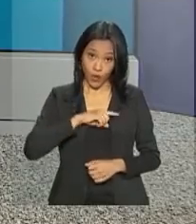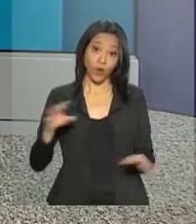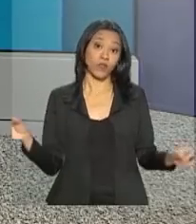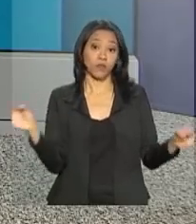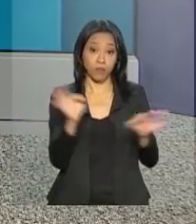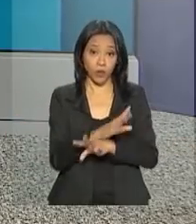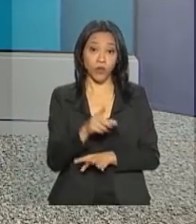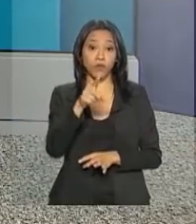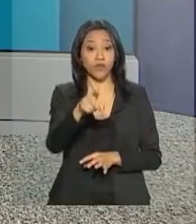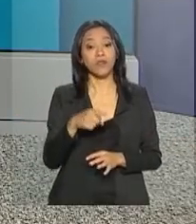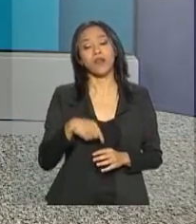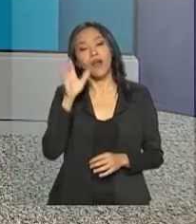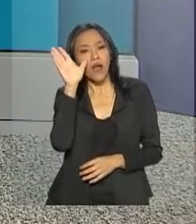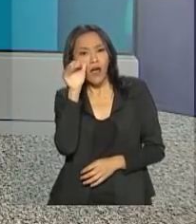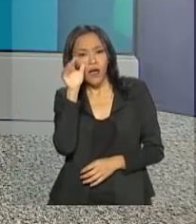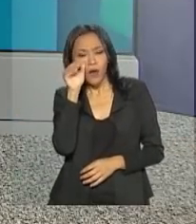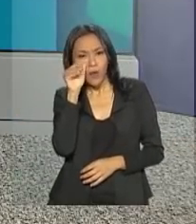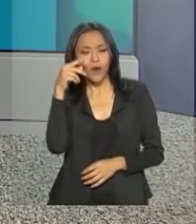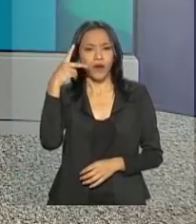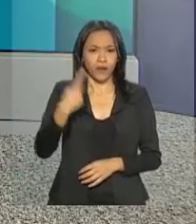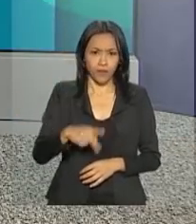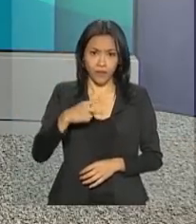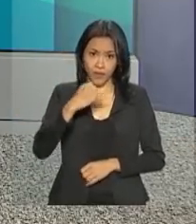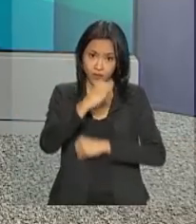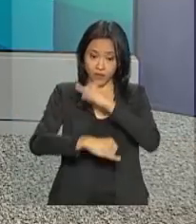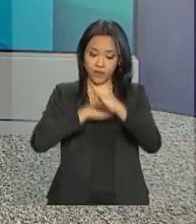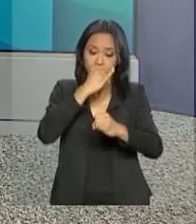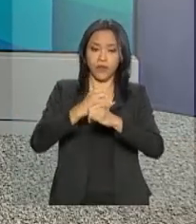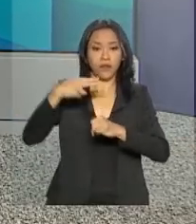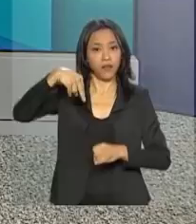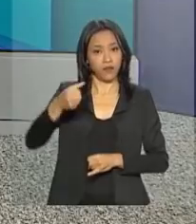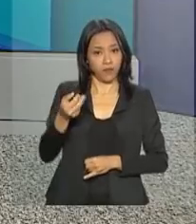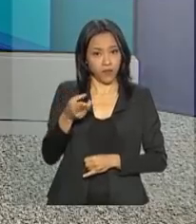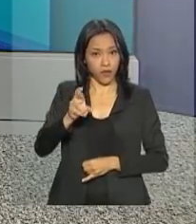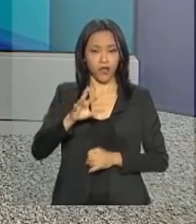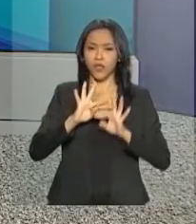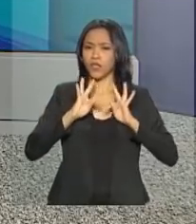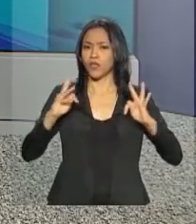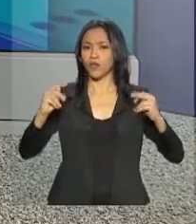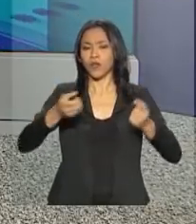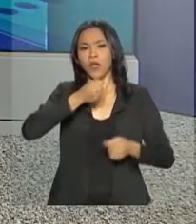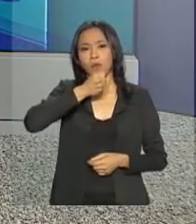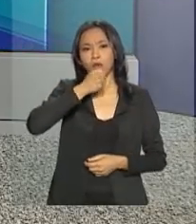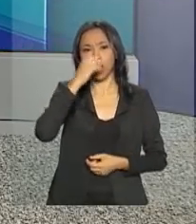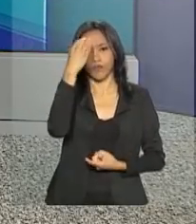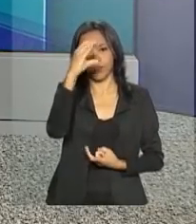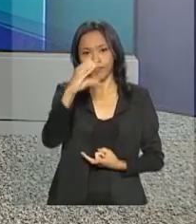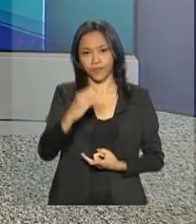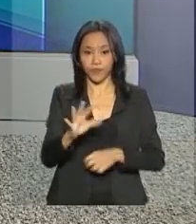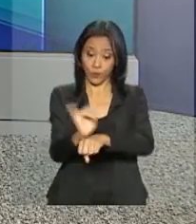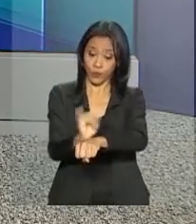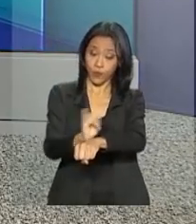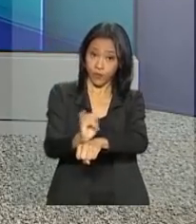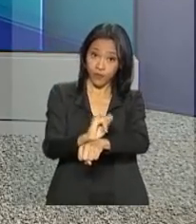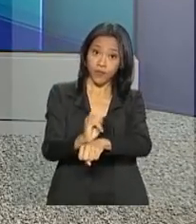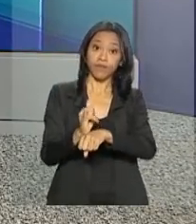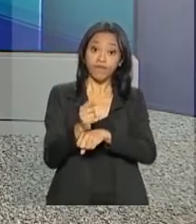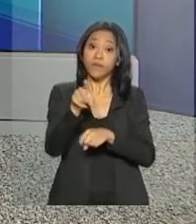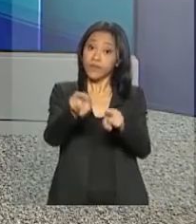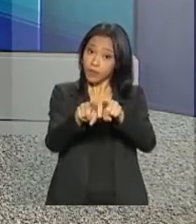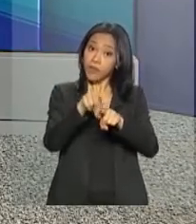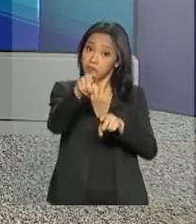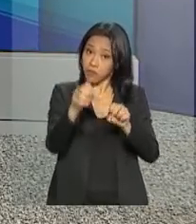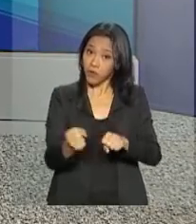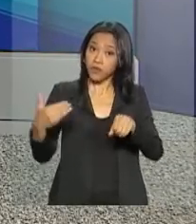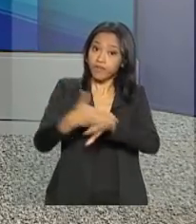aqui. Você acompanha a nossa programação ao vivo pelo site da NBR e todas as reportagens estão em nosso canal no YouTube. Acesse